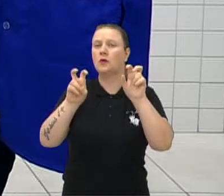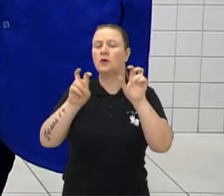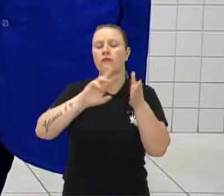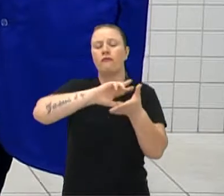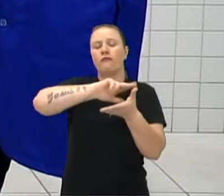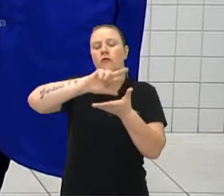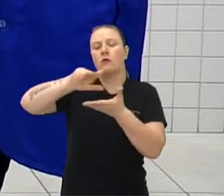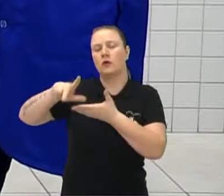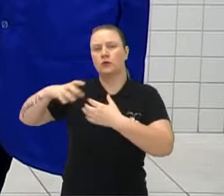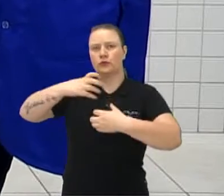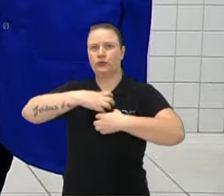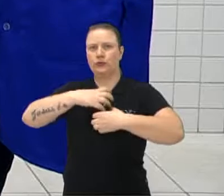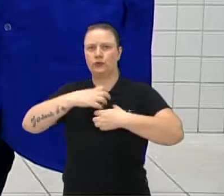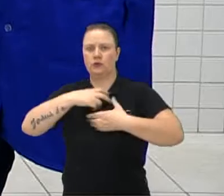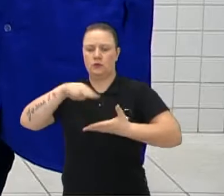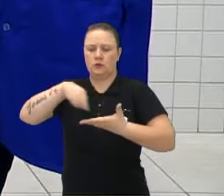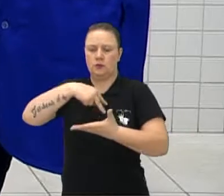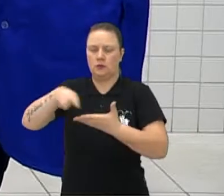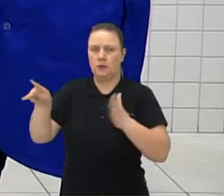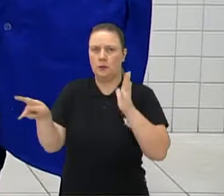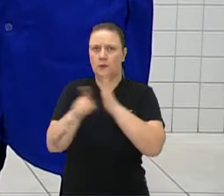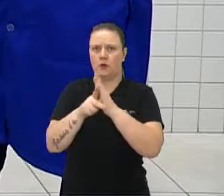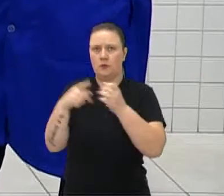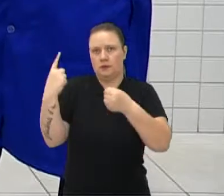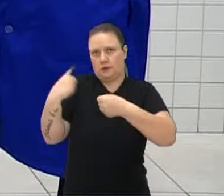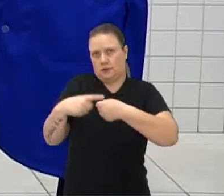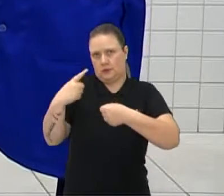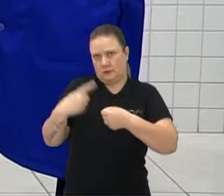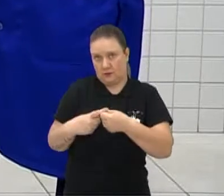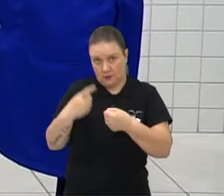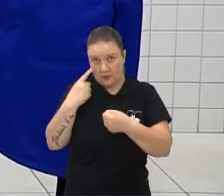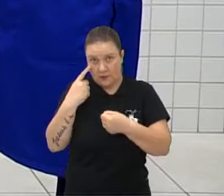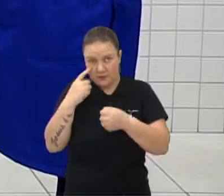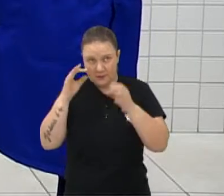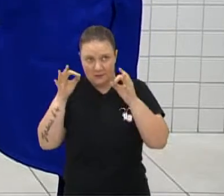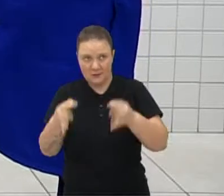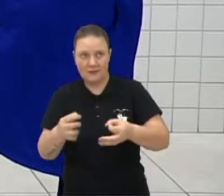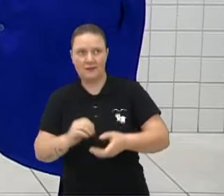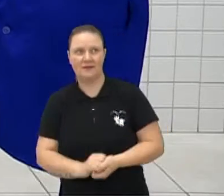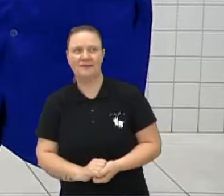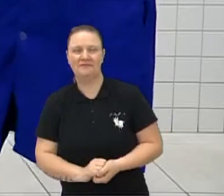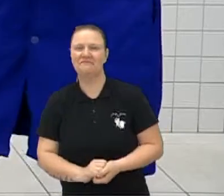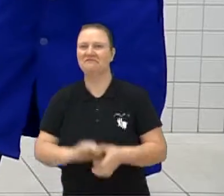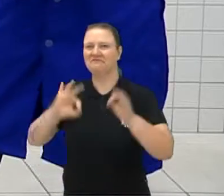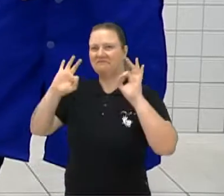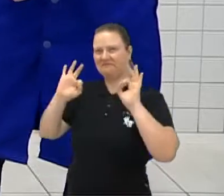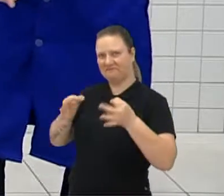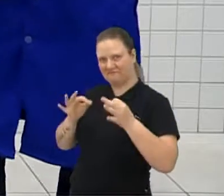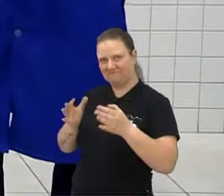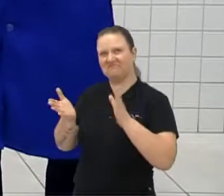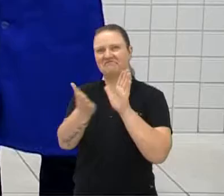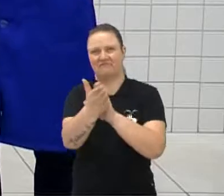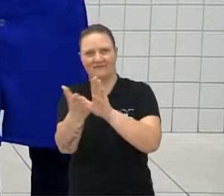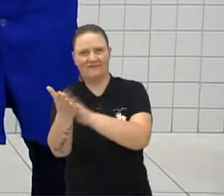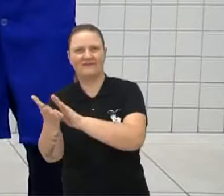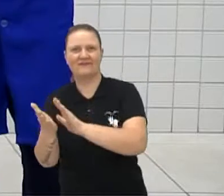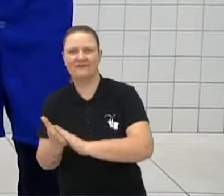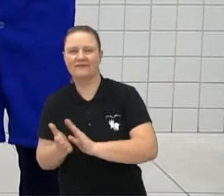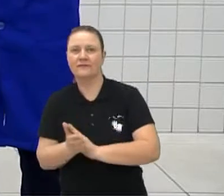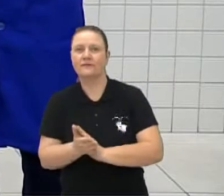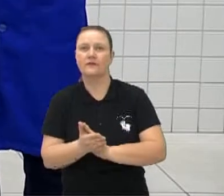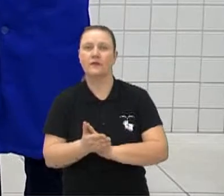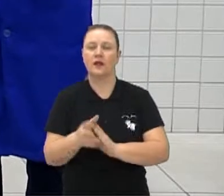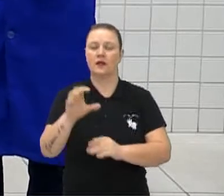estilos de danças urbanas. Vamos ver se esse pessoal acertou? Exatamente, né? Então, o